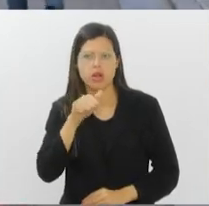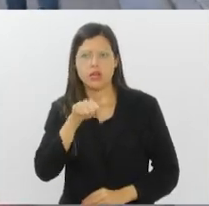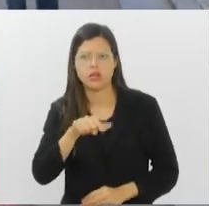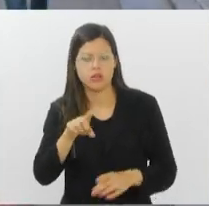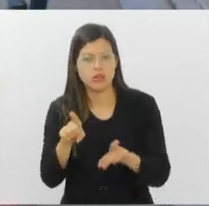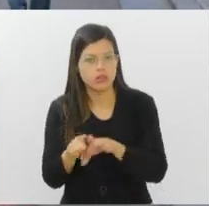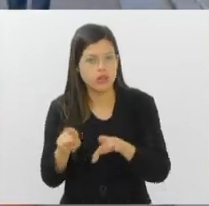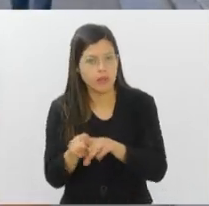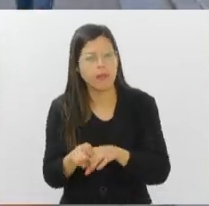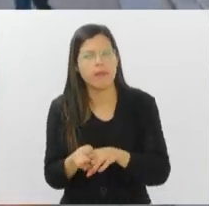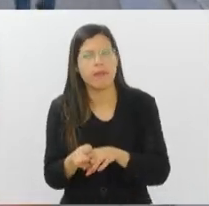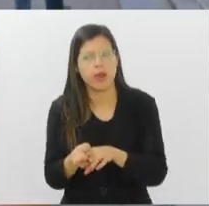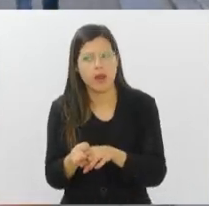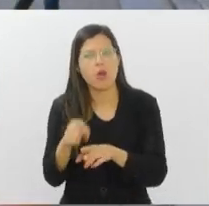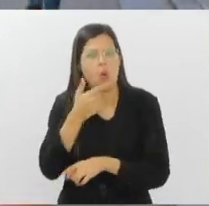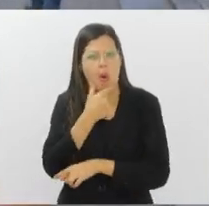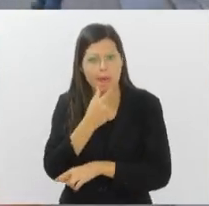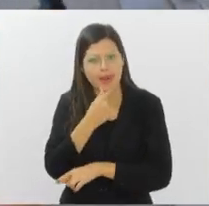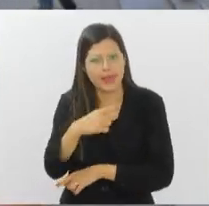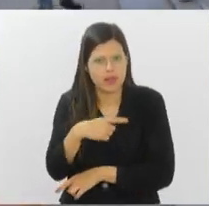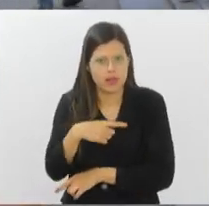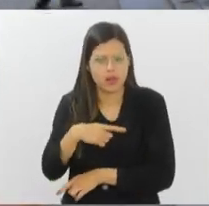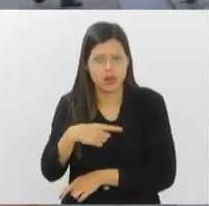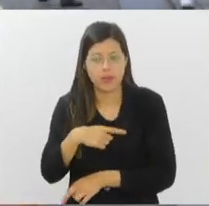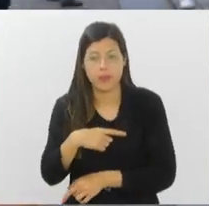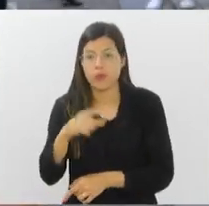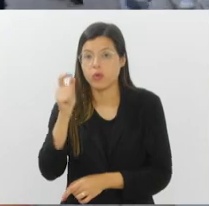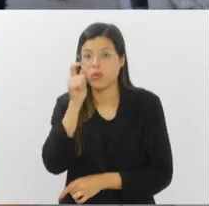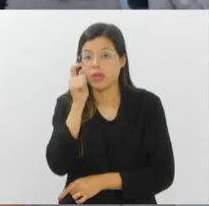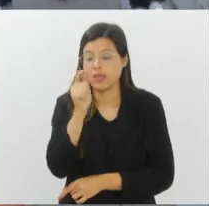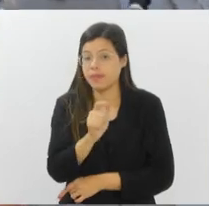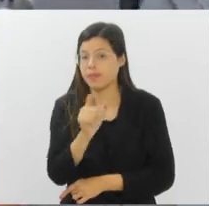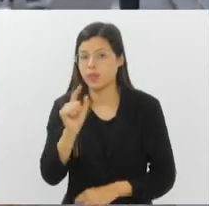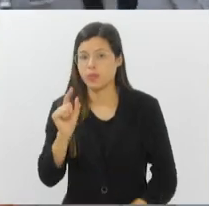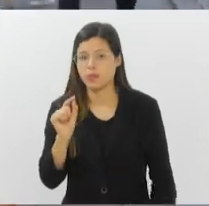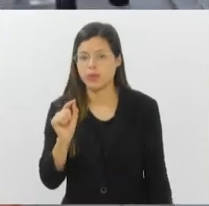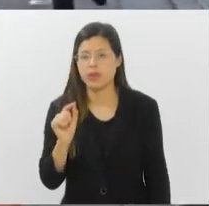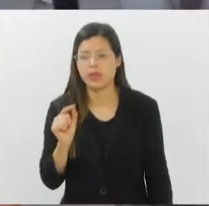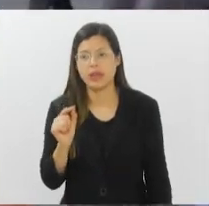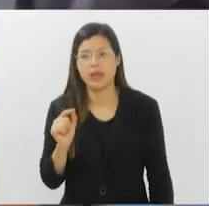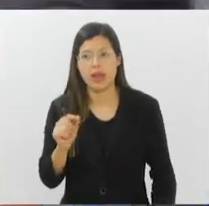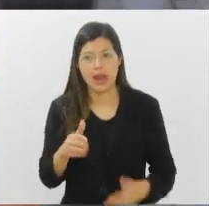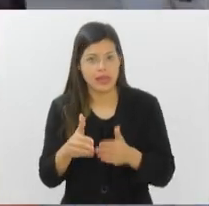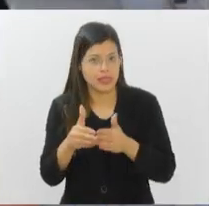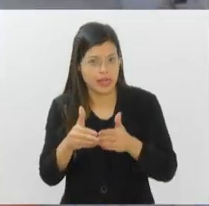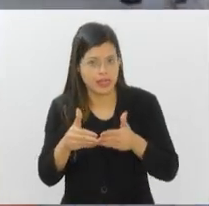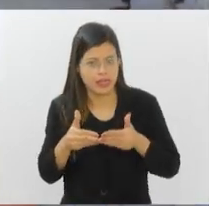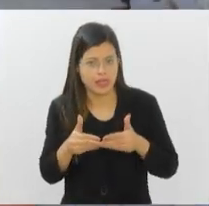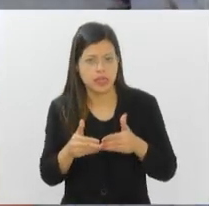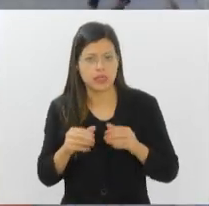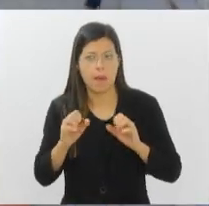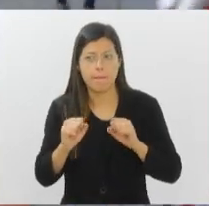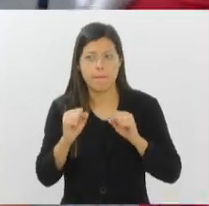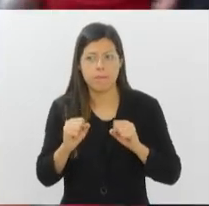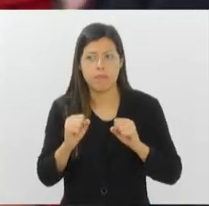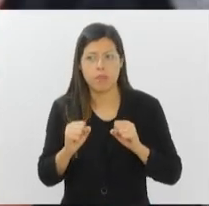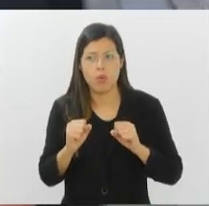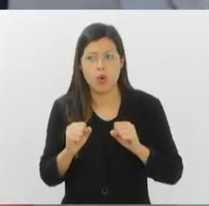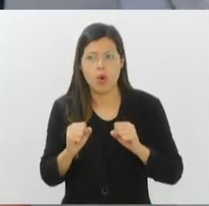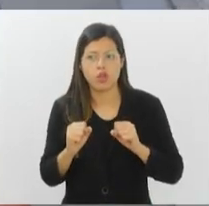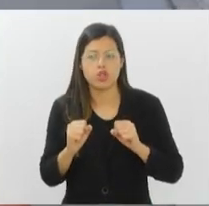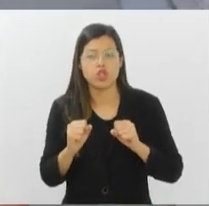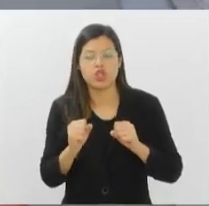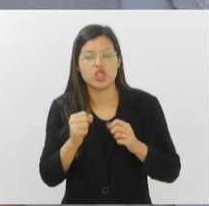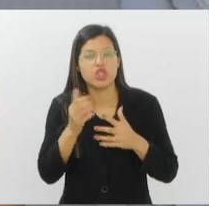conferidos também aos homens. O interessante é que essa licença vai poder ser fracionada, no caso da